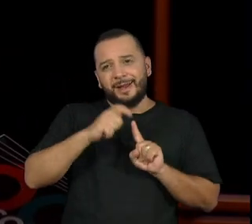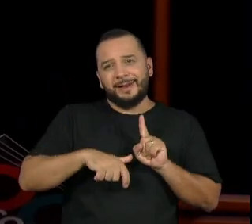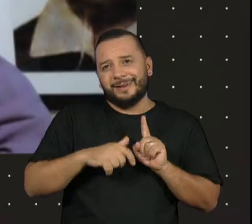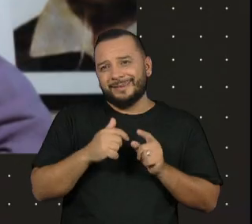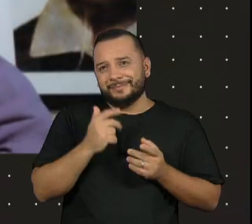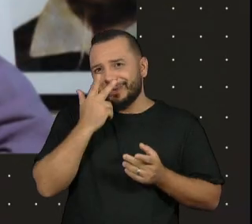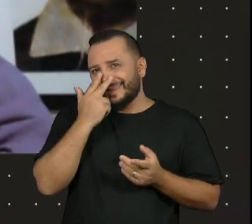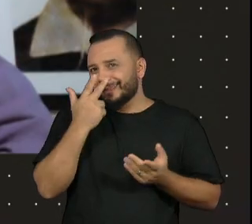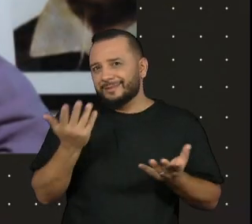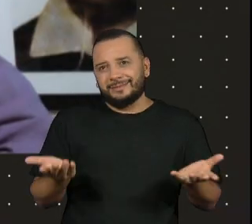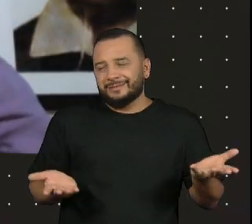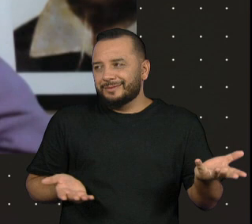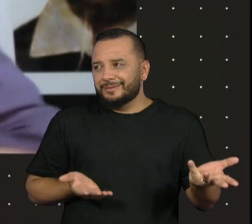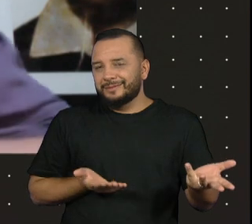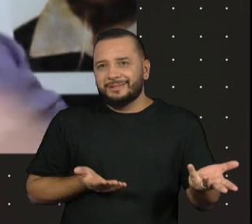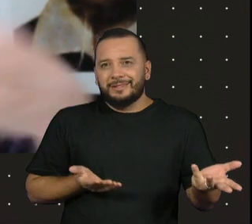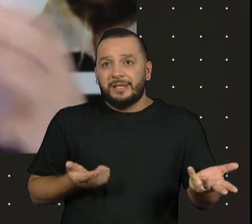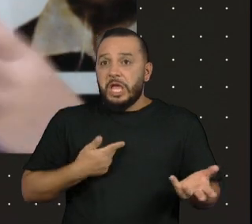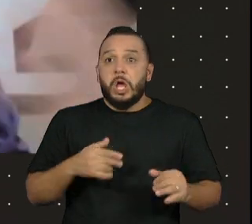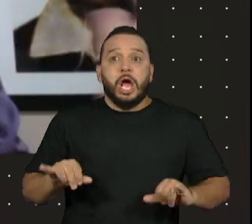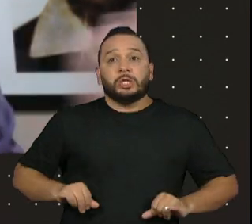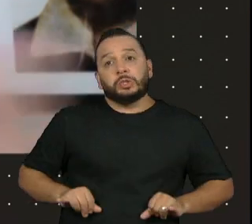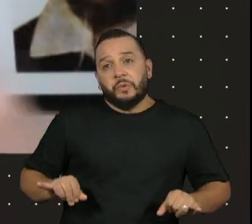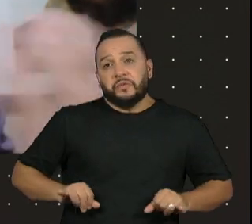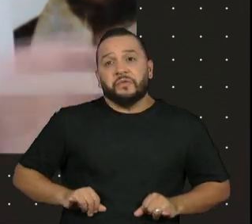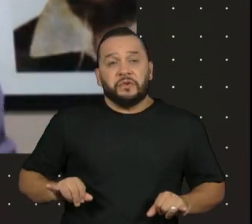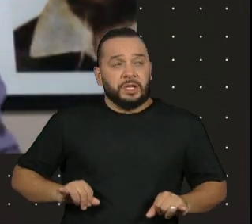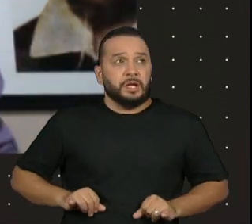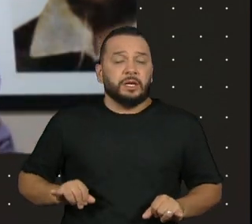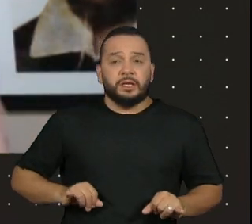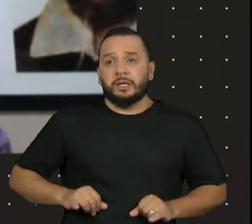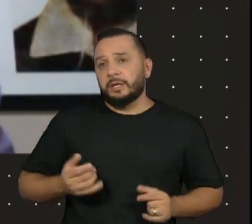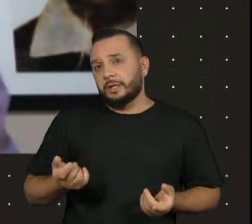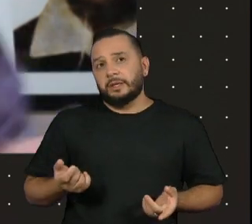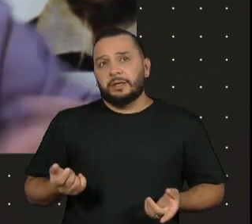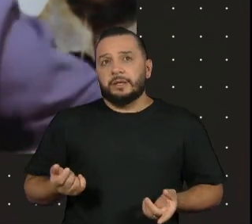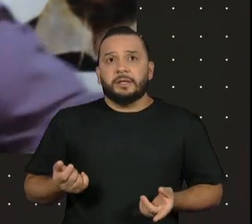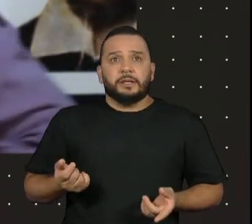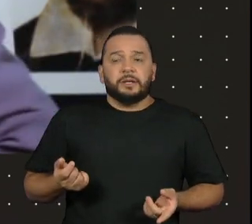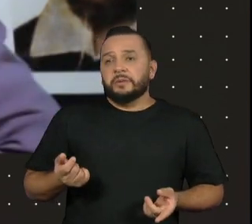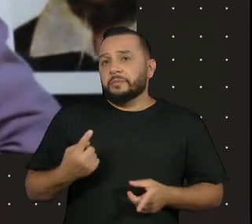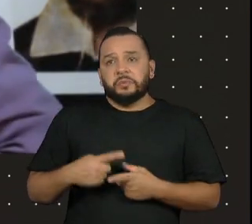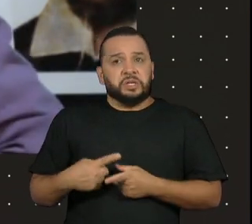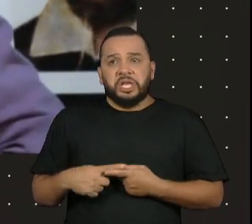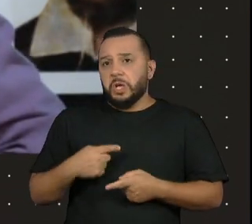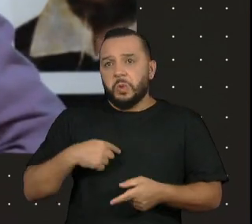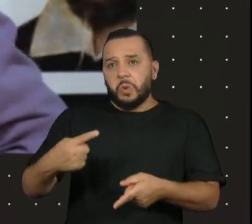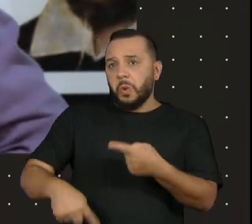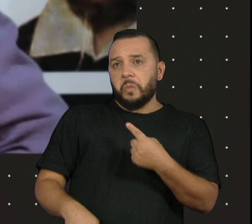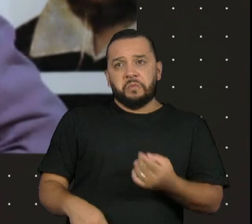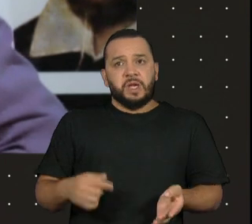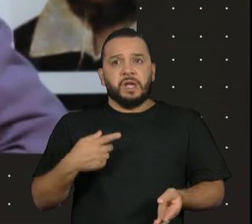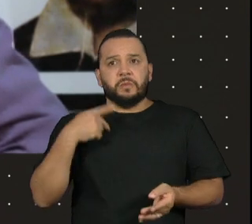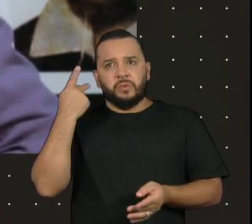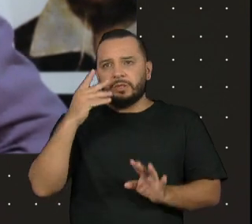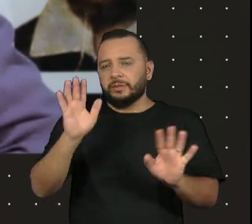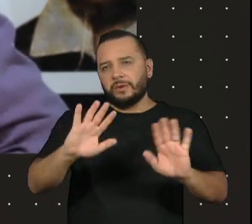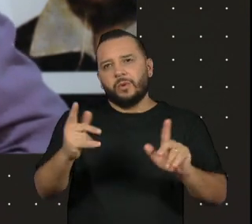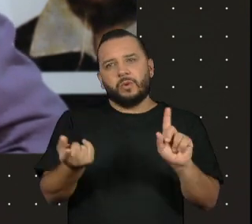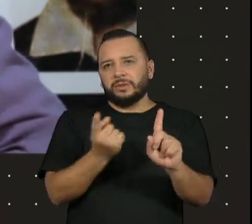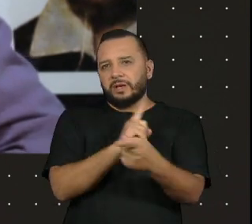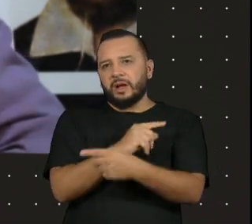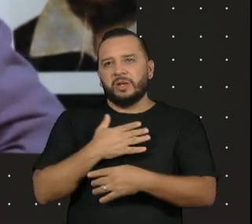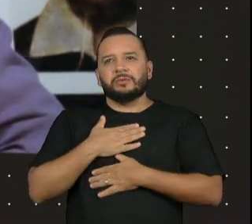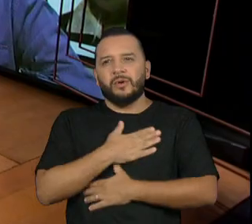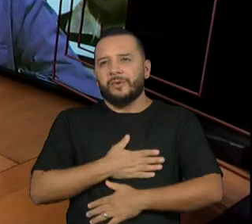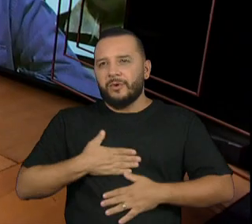eu sofri no sentido de não ter nada a ver com aquilo. Pelo contrário, e aprendi. Foi um dos lugares que